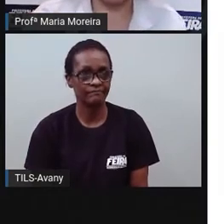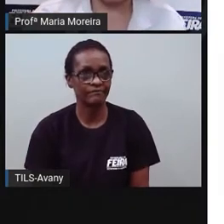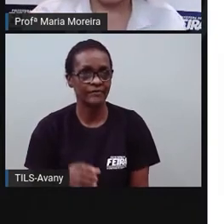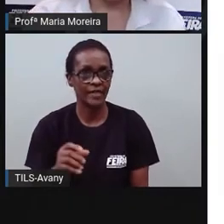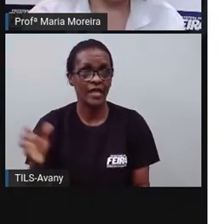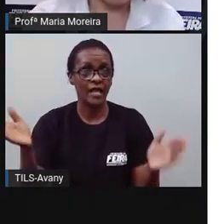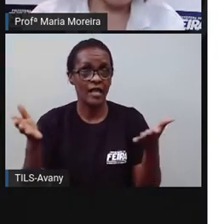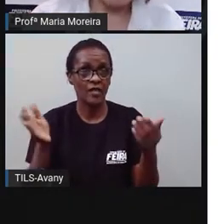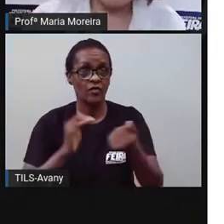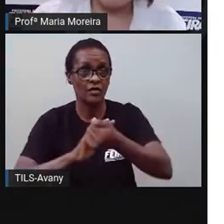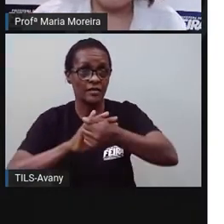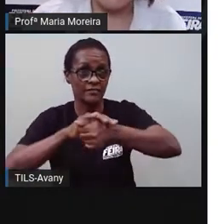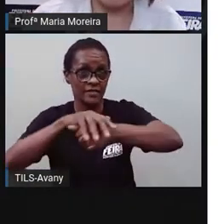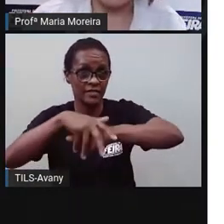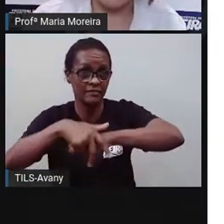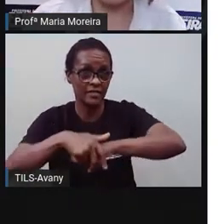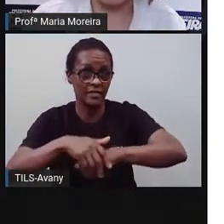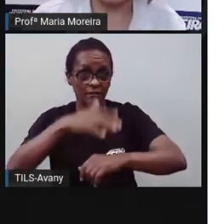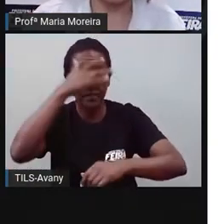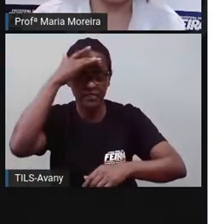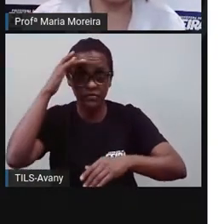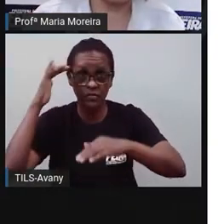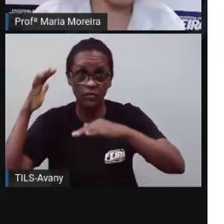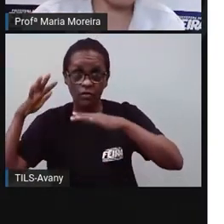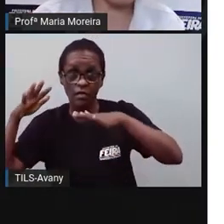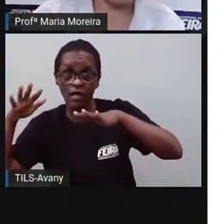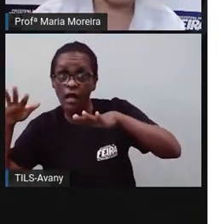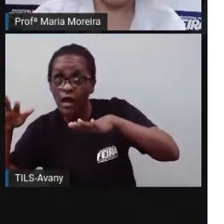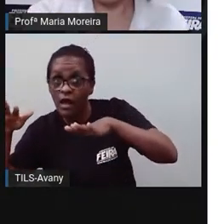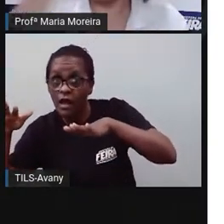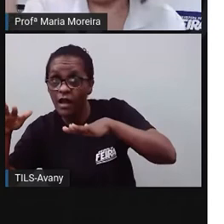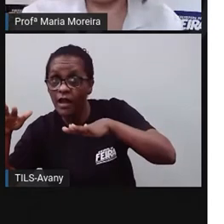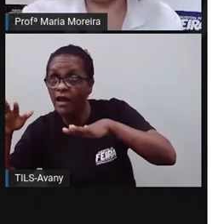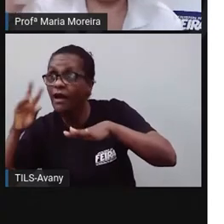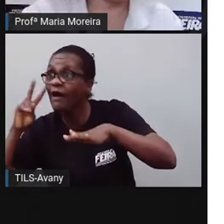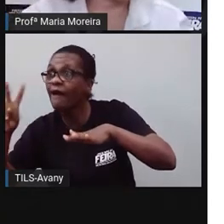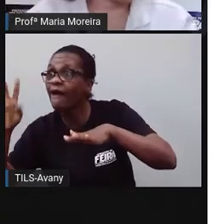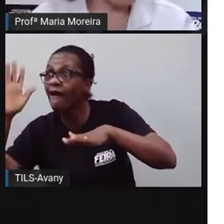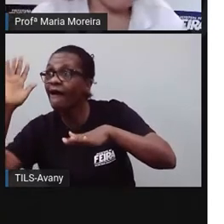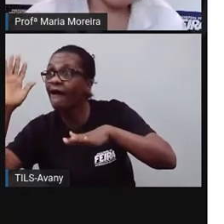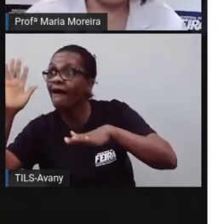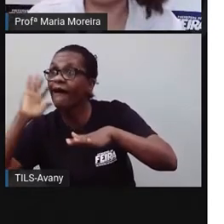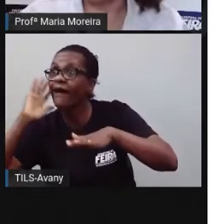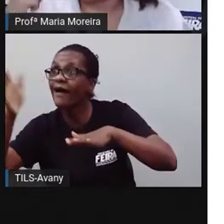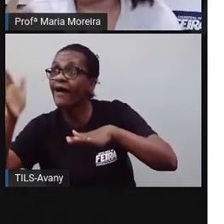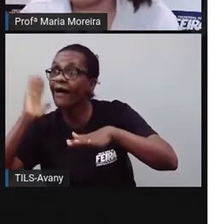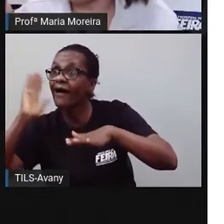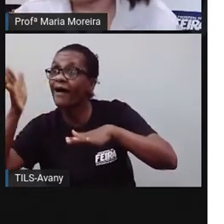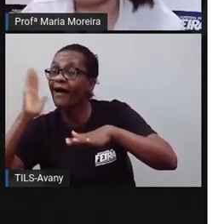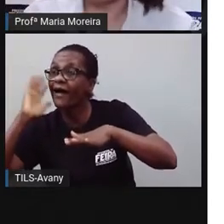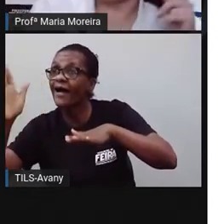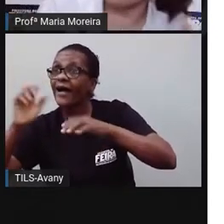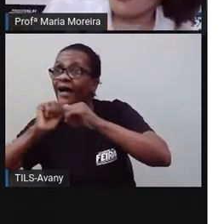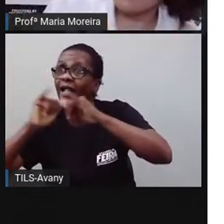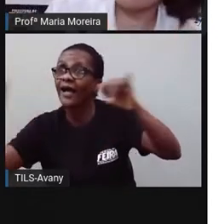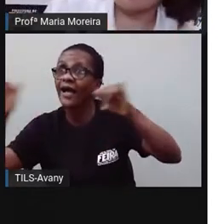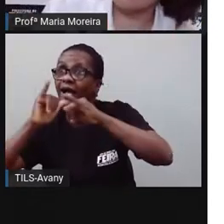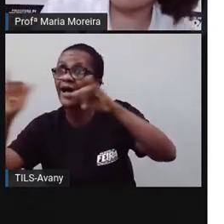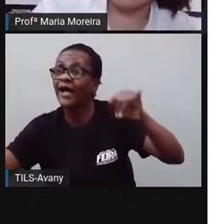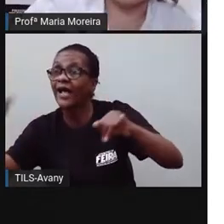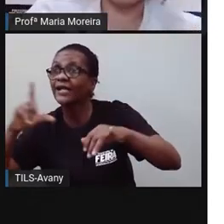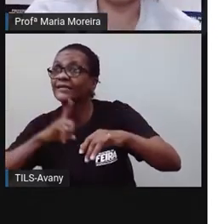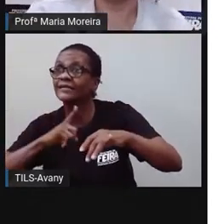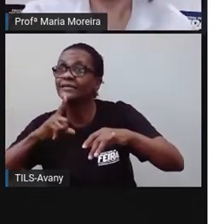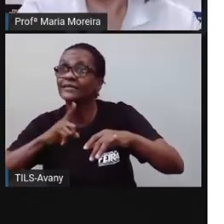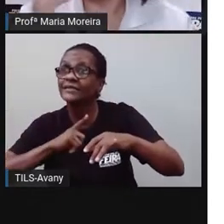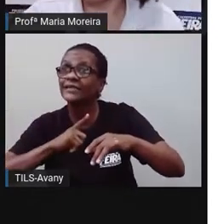pandemia. Todo mundo ficava ligado às notícias. Fecha escola, abre escola, tem vacina, não tem